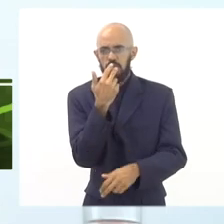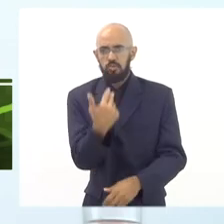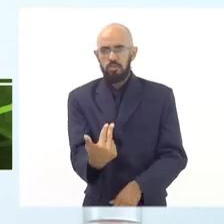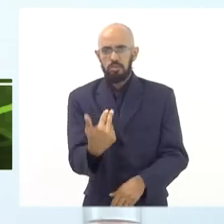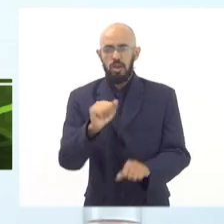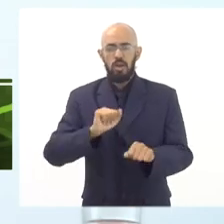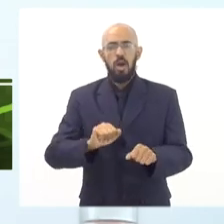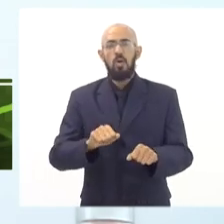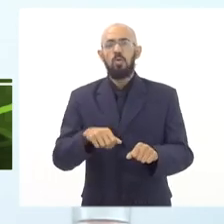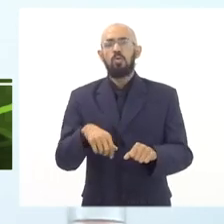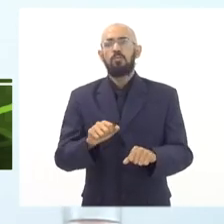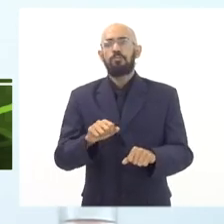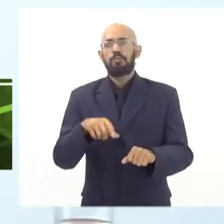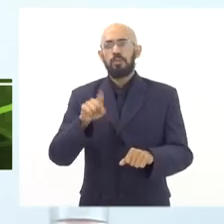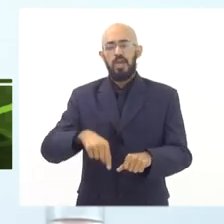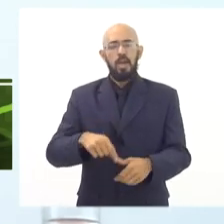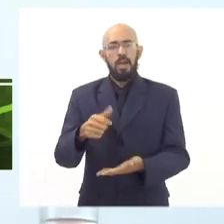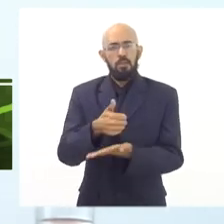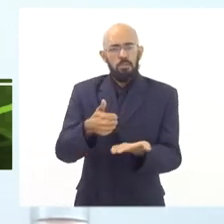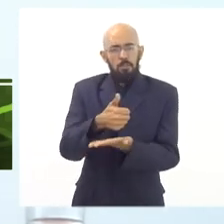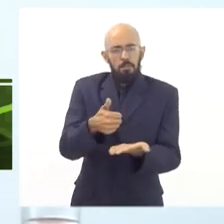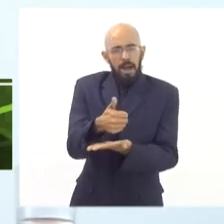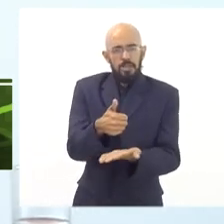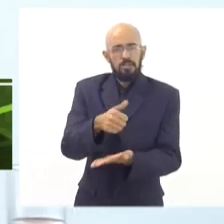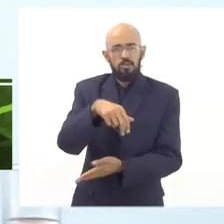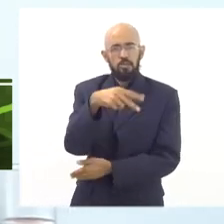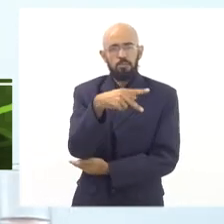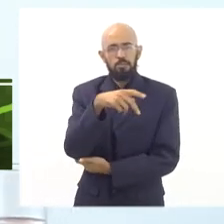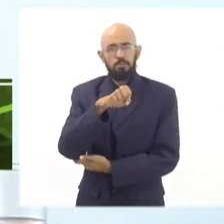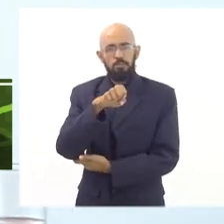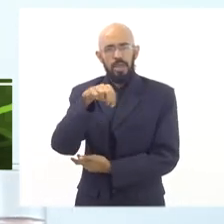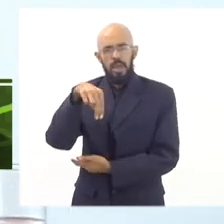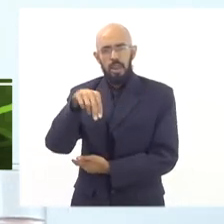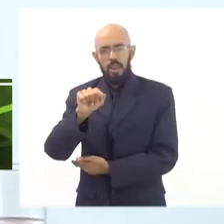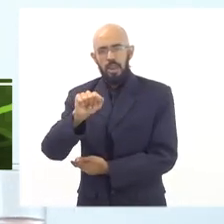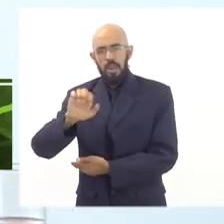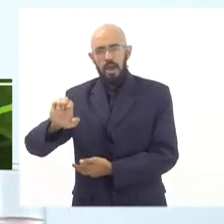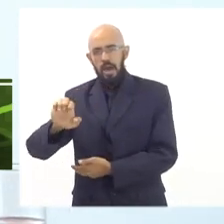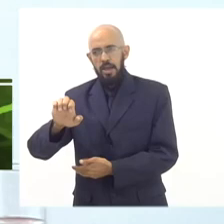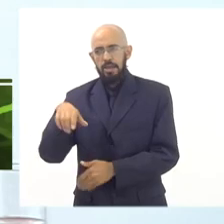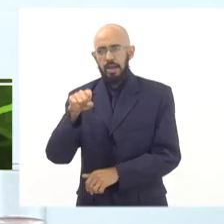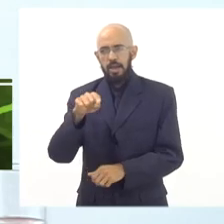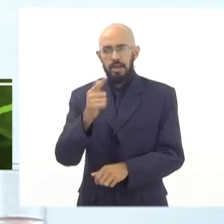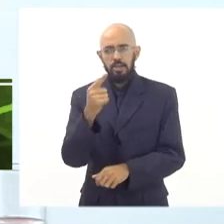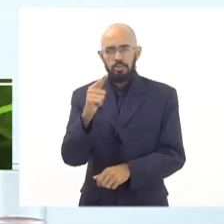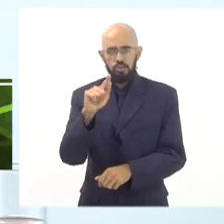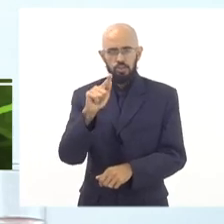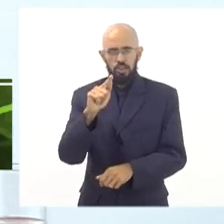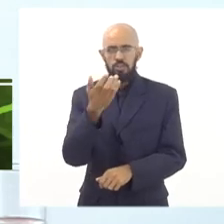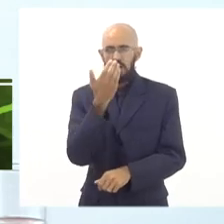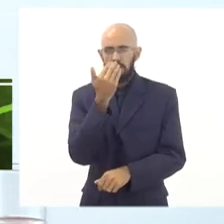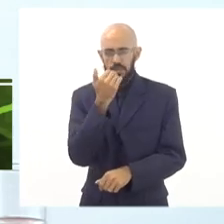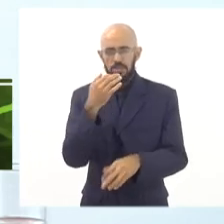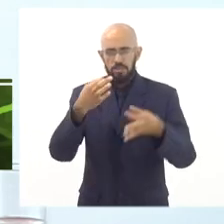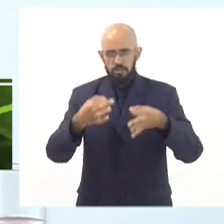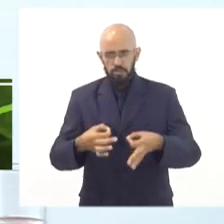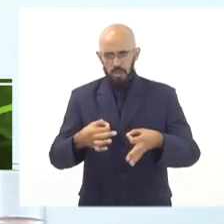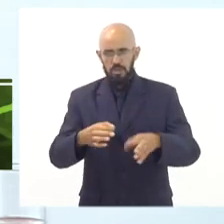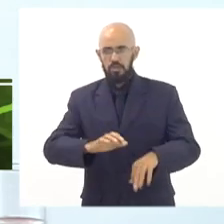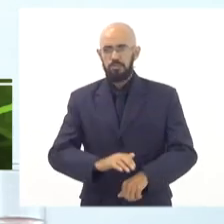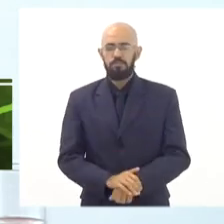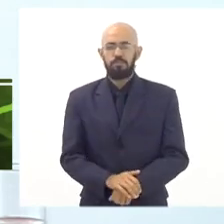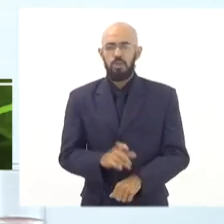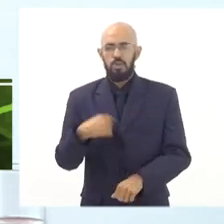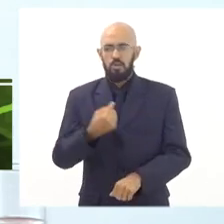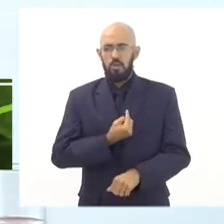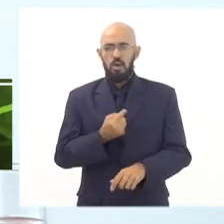uma vez que é um dos princípios do PNAE a garantia do direito à alimentação adequada. E